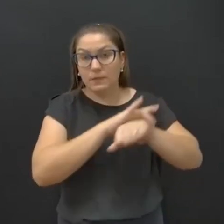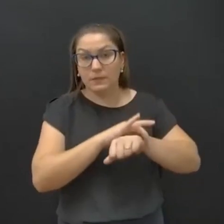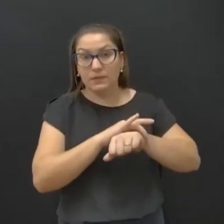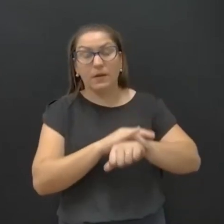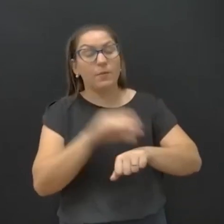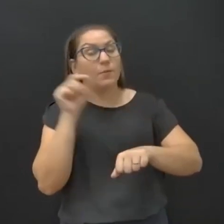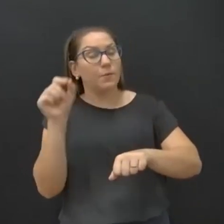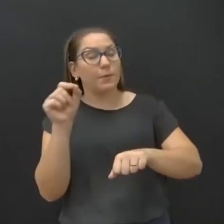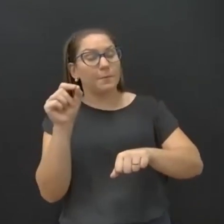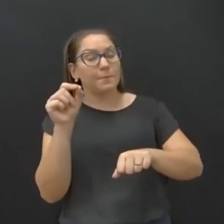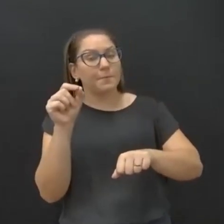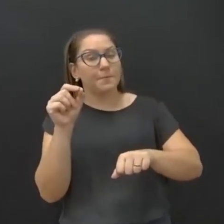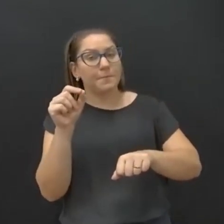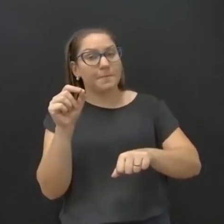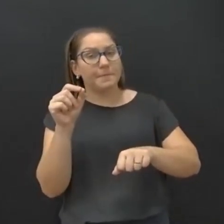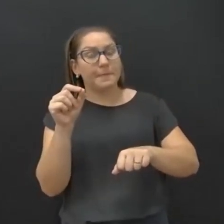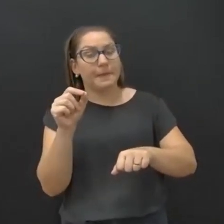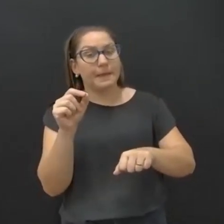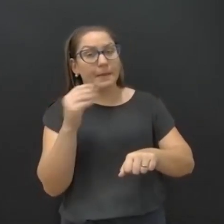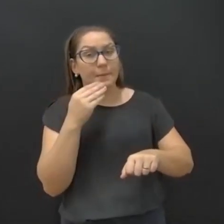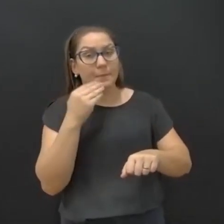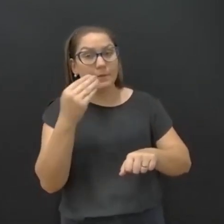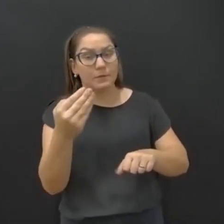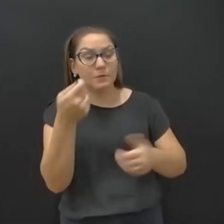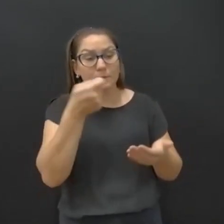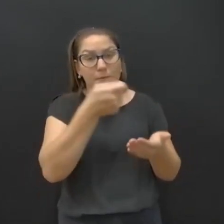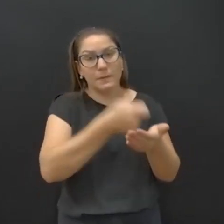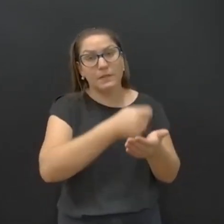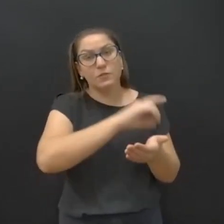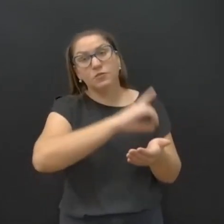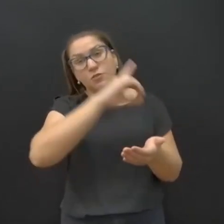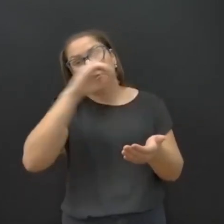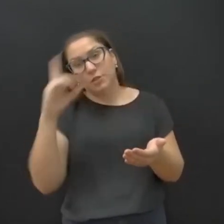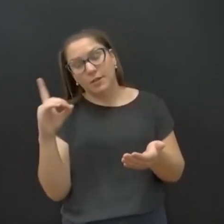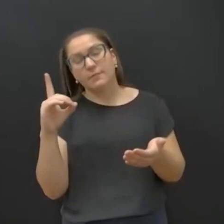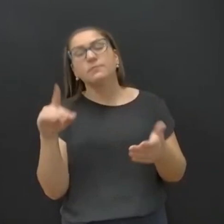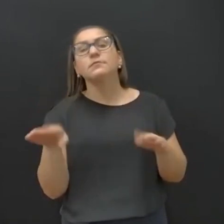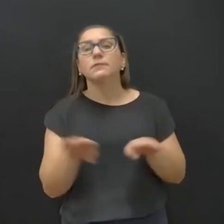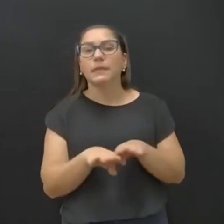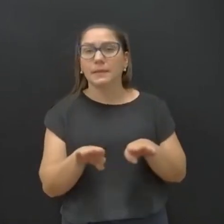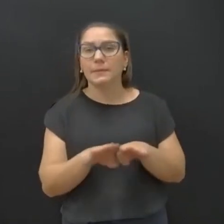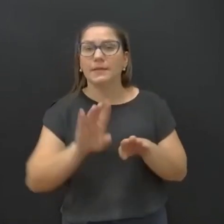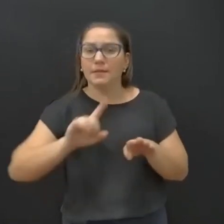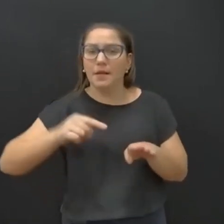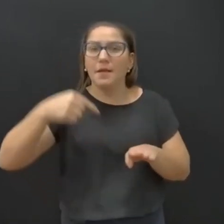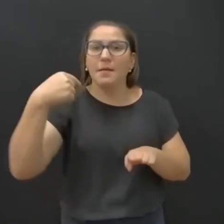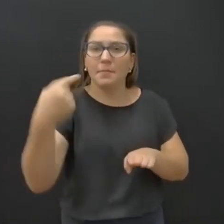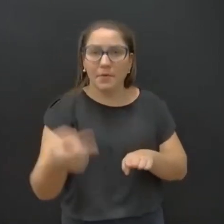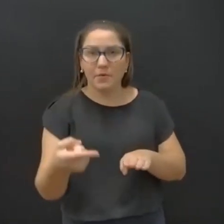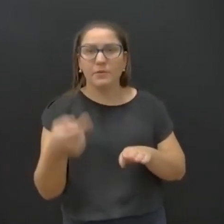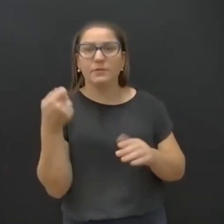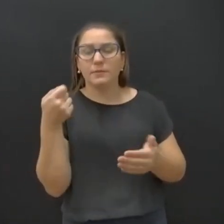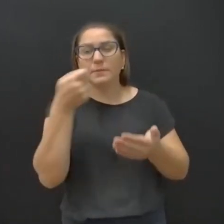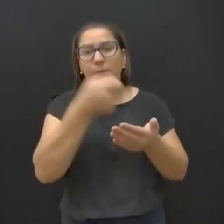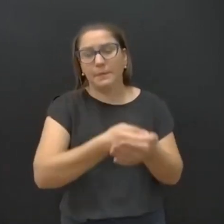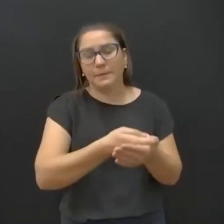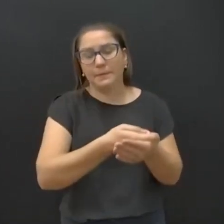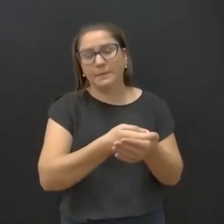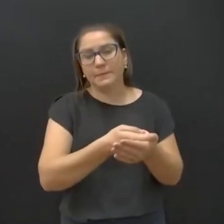que é a permissão do pagamento de diárias também, depois, claro, do pagamento